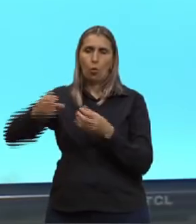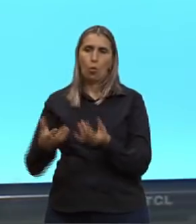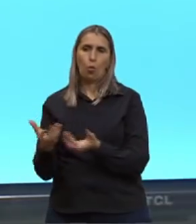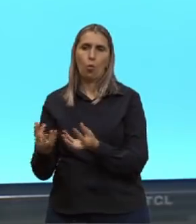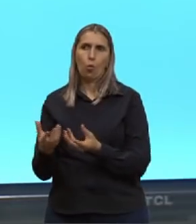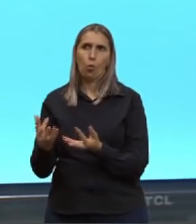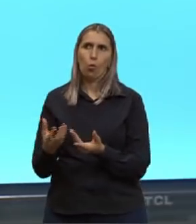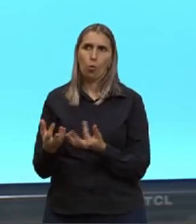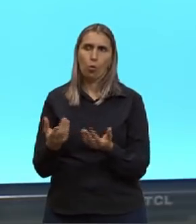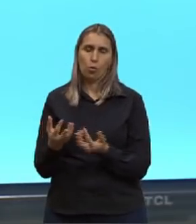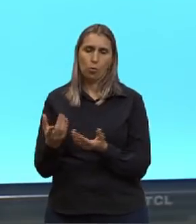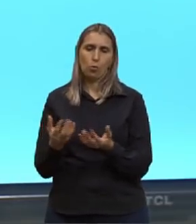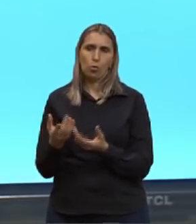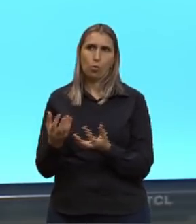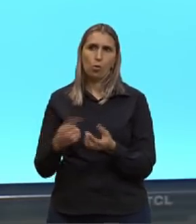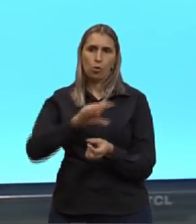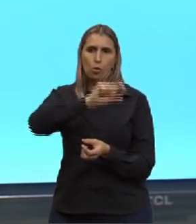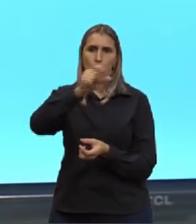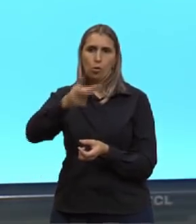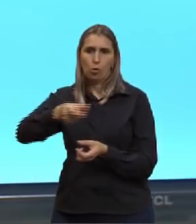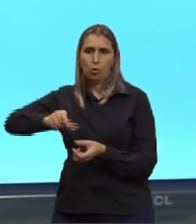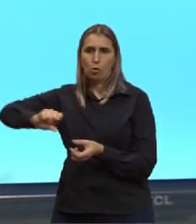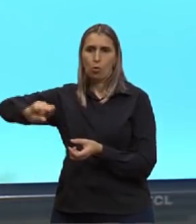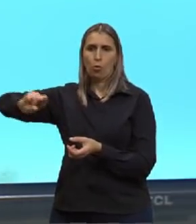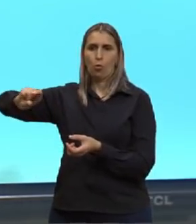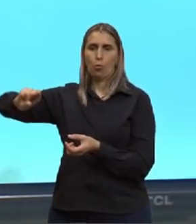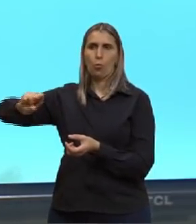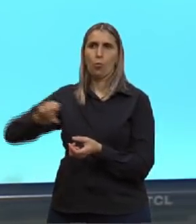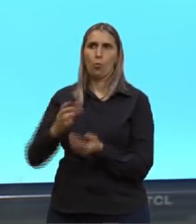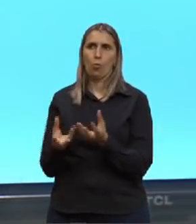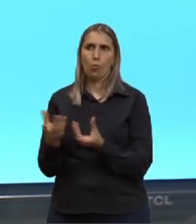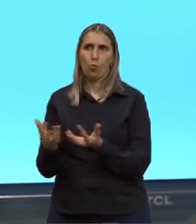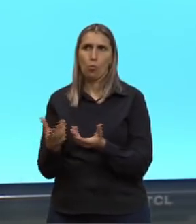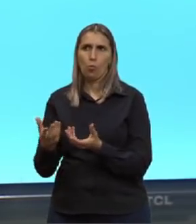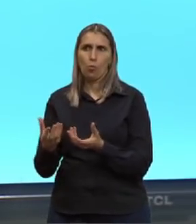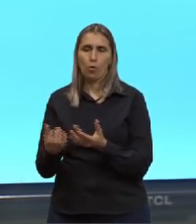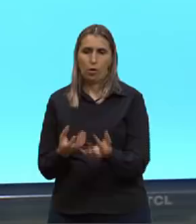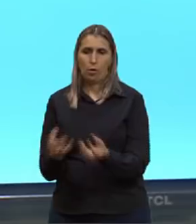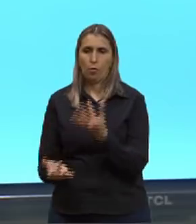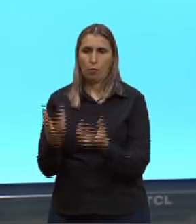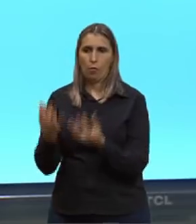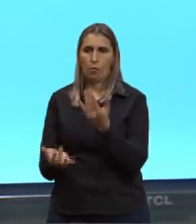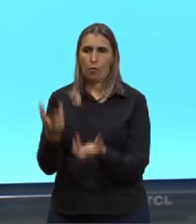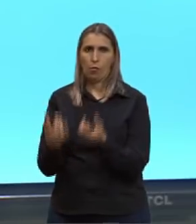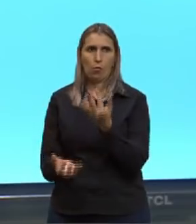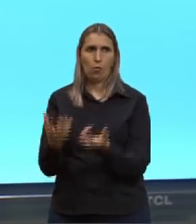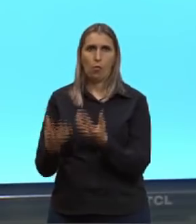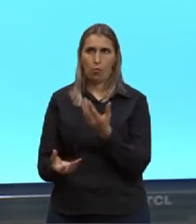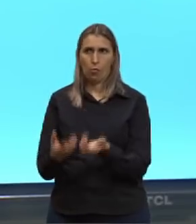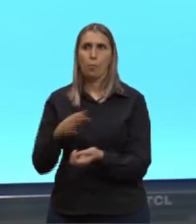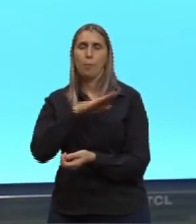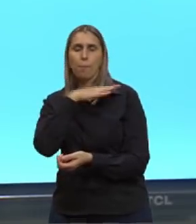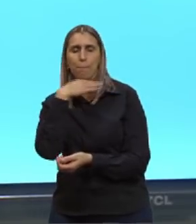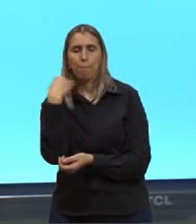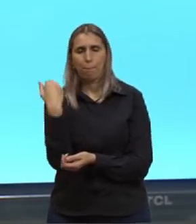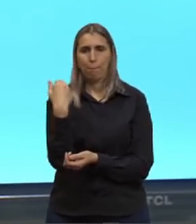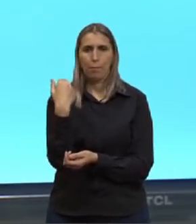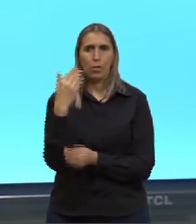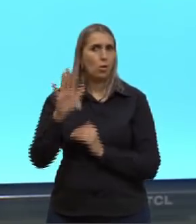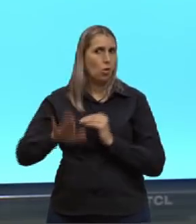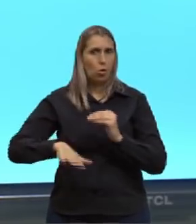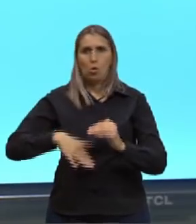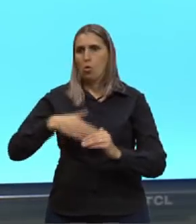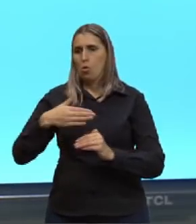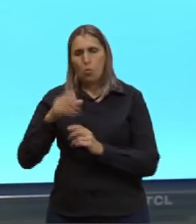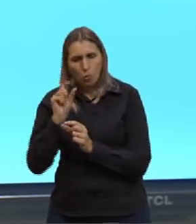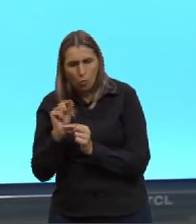curva que a gente chama de pescoço de ganso. Aí, ele ferveu este caldo para quê? Para matar todos os